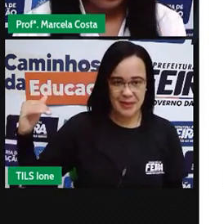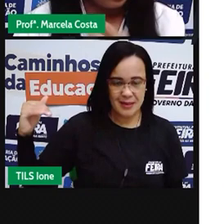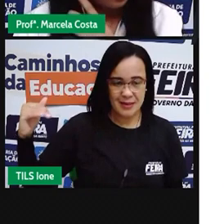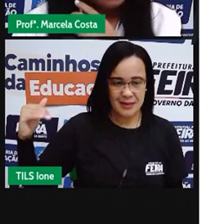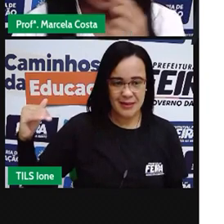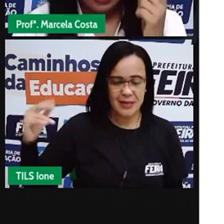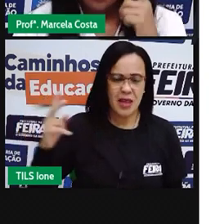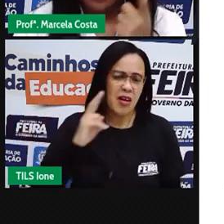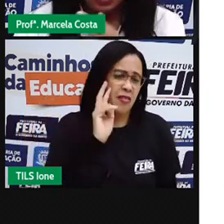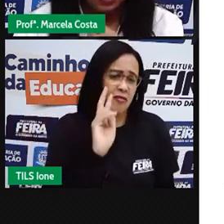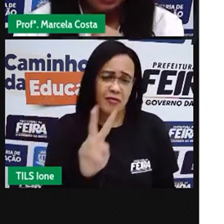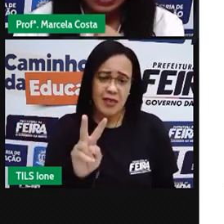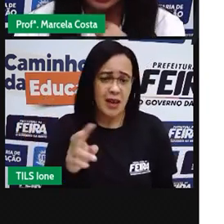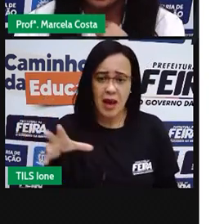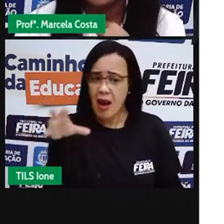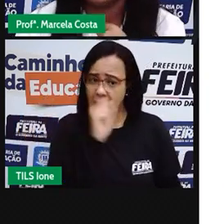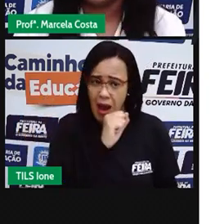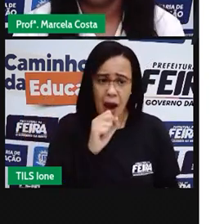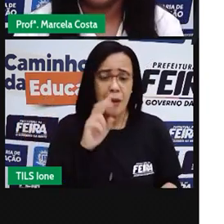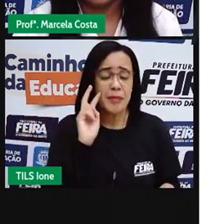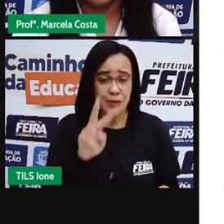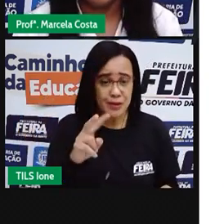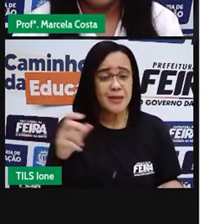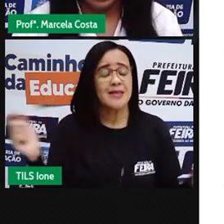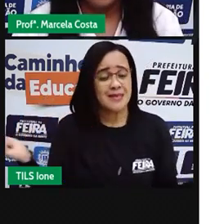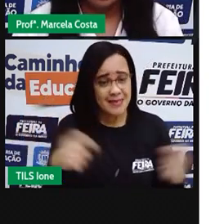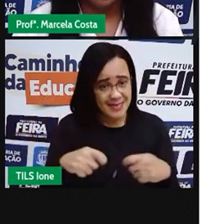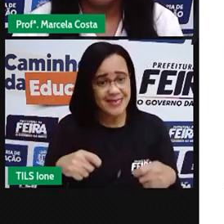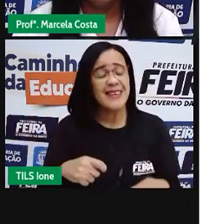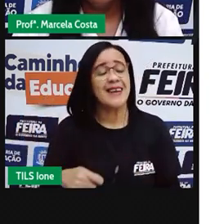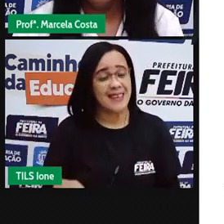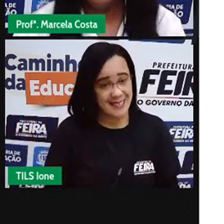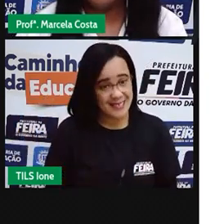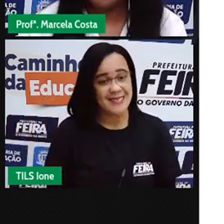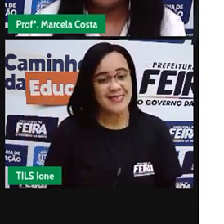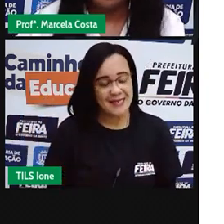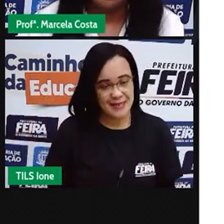nu só observando a gente já consegue identificar isso.